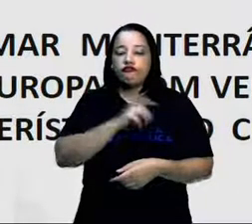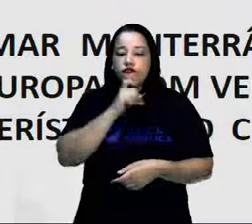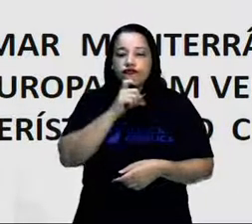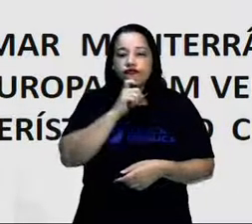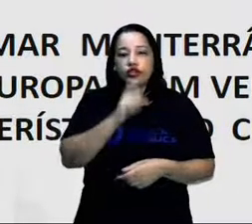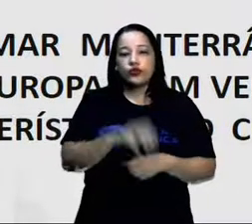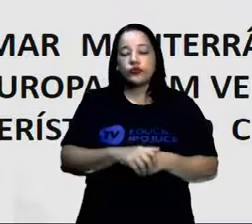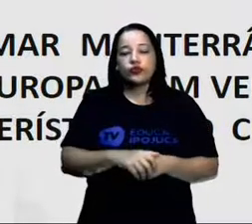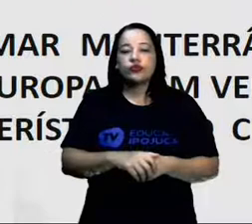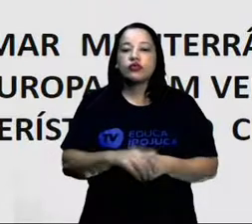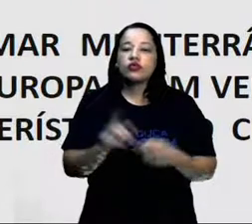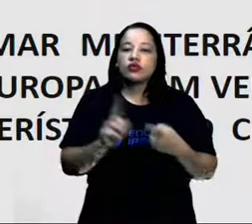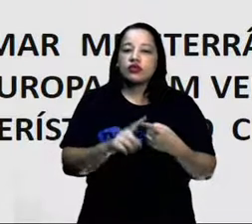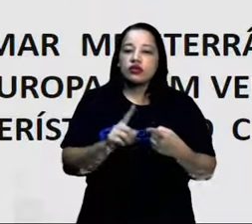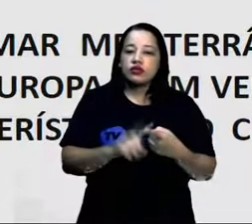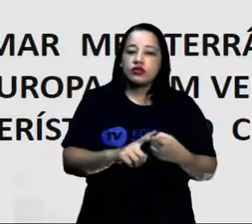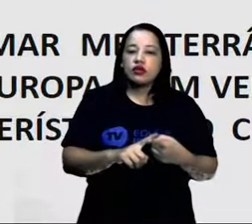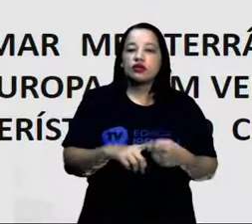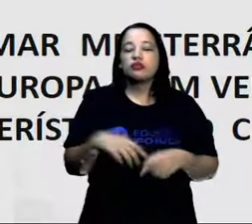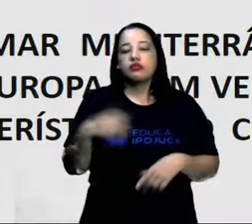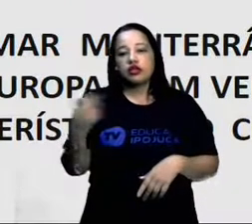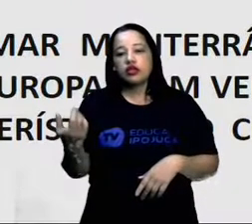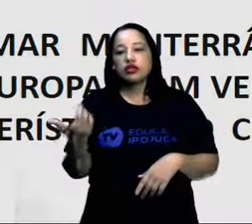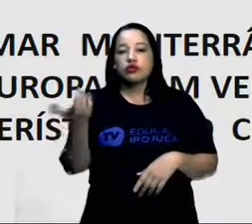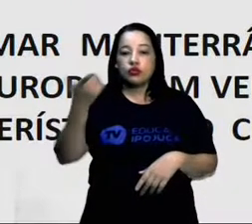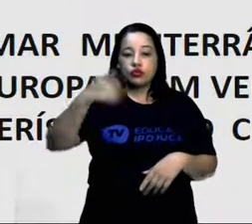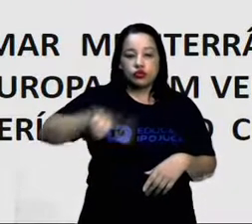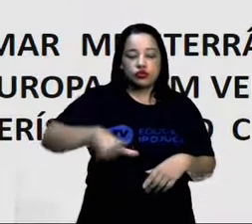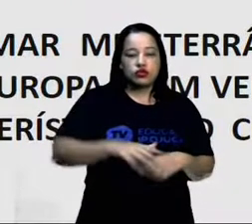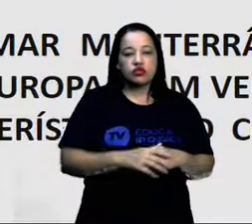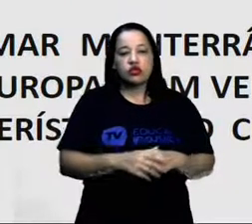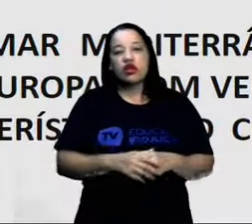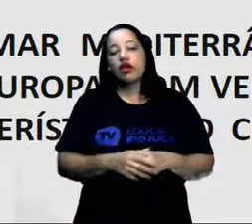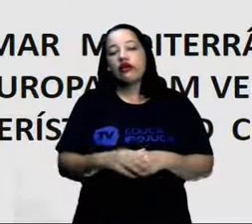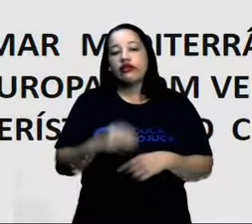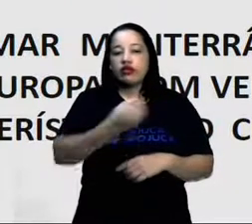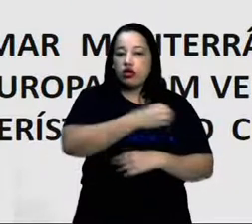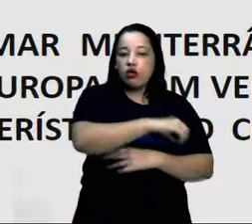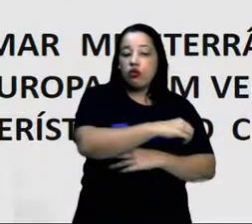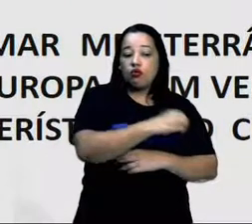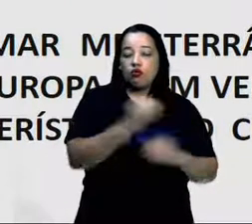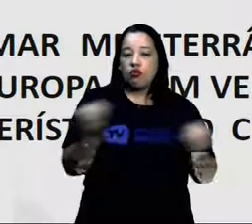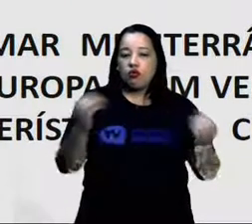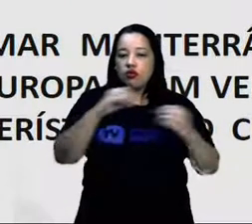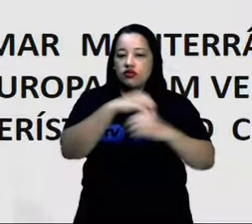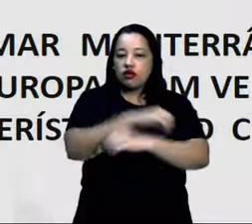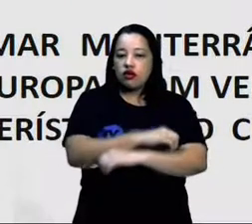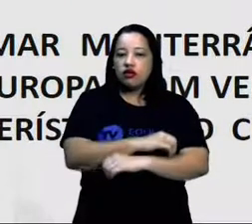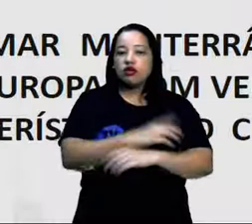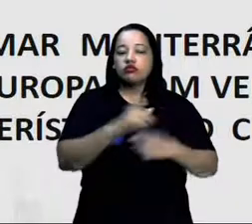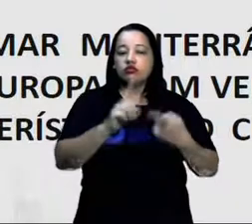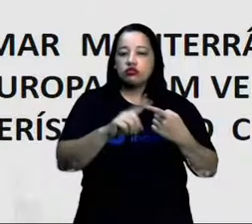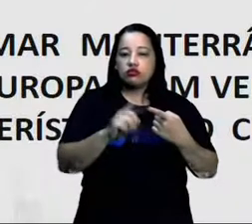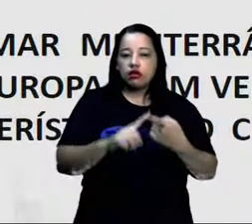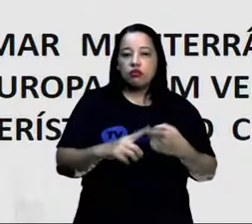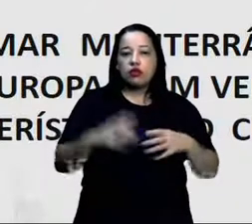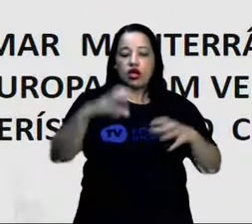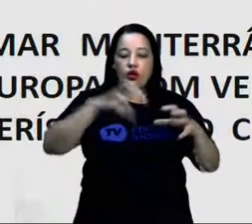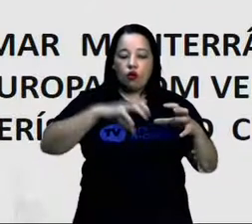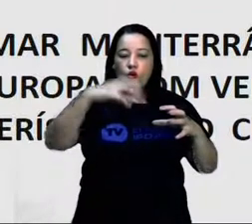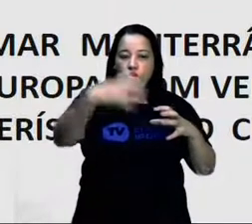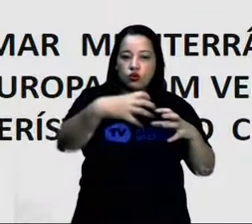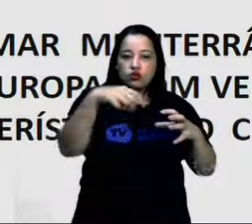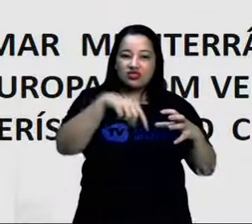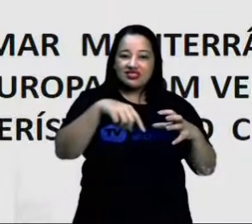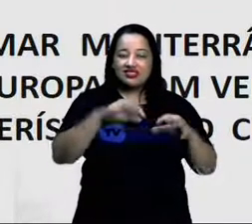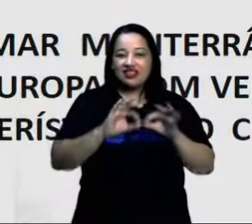destaca-se pelo clima temperado oceânico e continental, onde a diferença entre eles